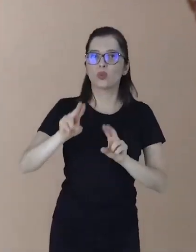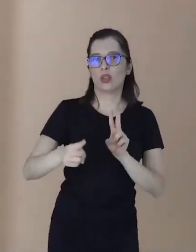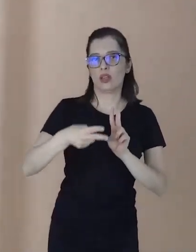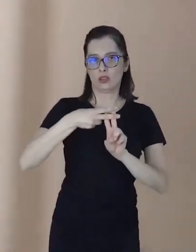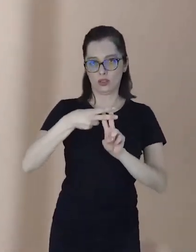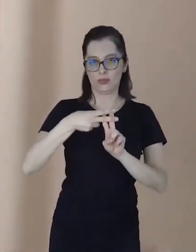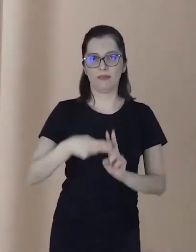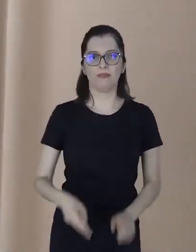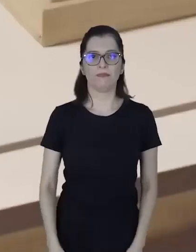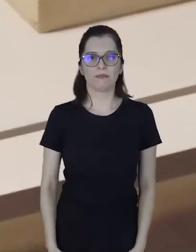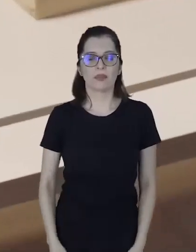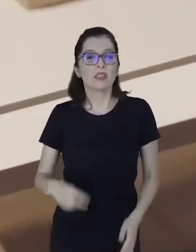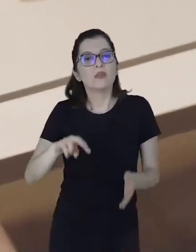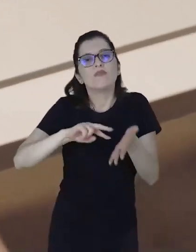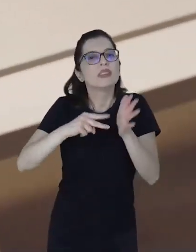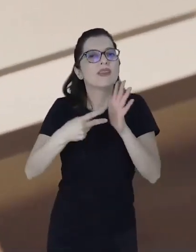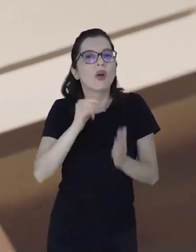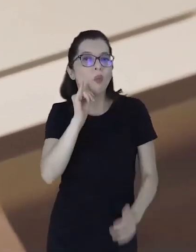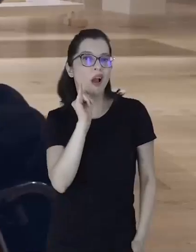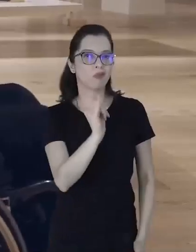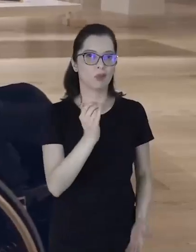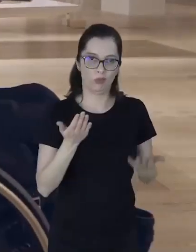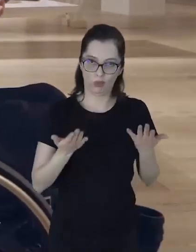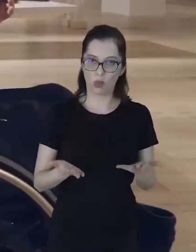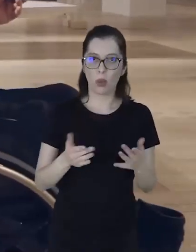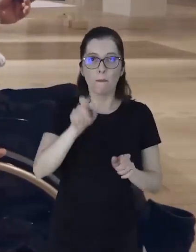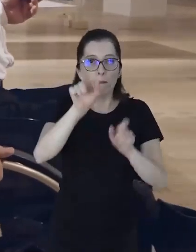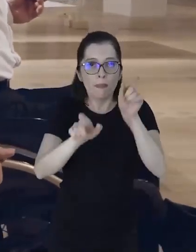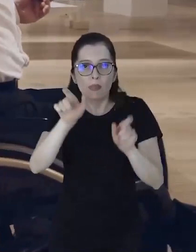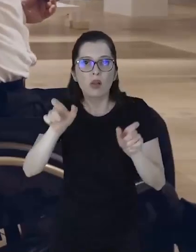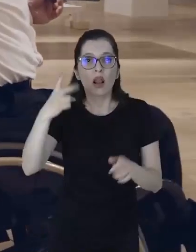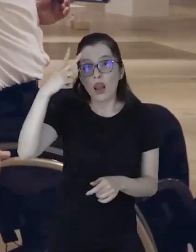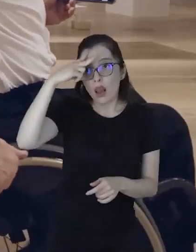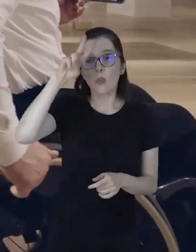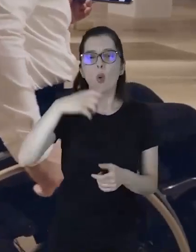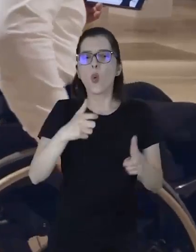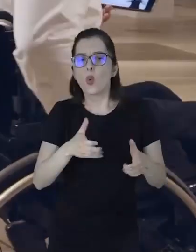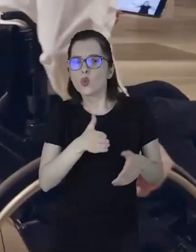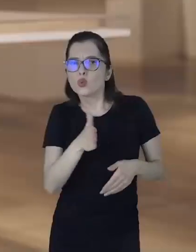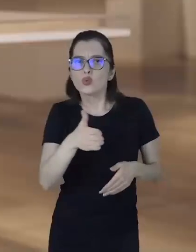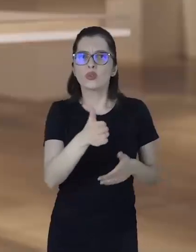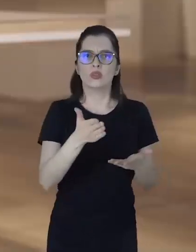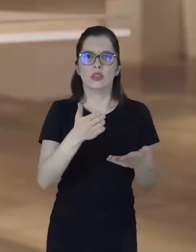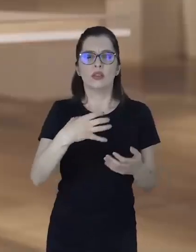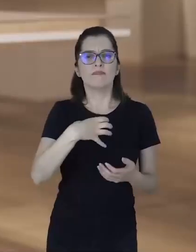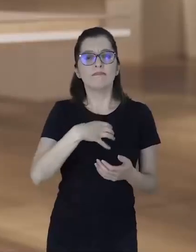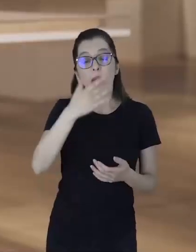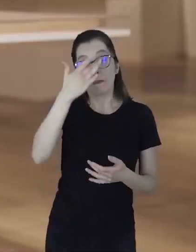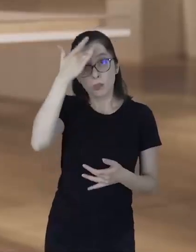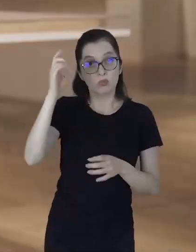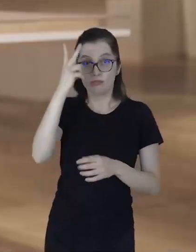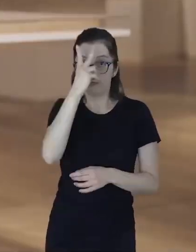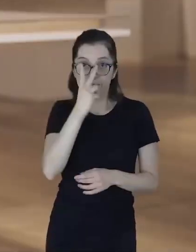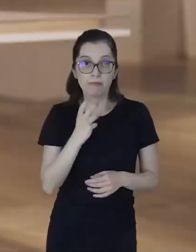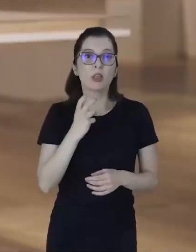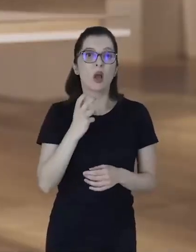ela acaba sendo ainda um... uma forma de, tipo, aviso, sabe? Para as pessoas lembrarem, né? Sobre esse movimento de pessoas com